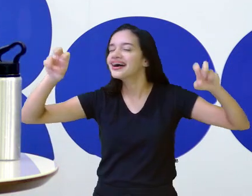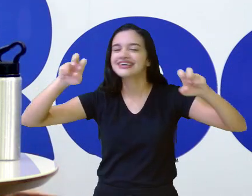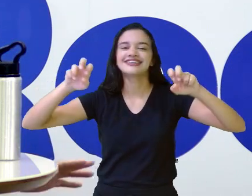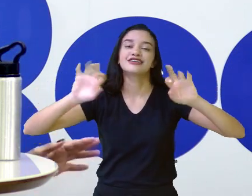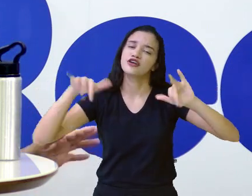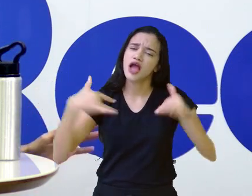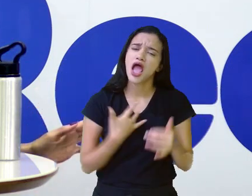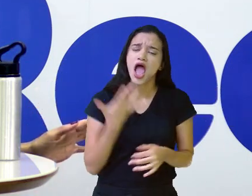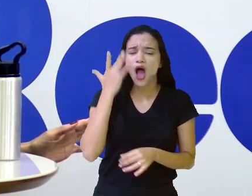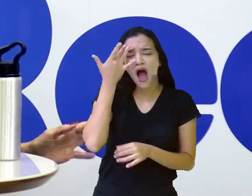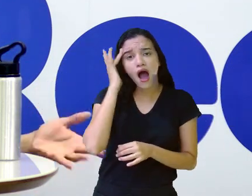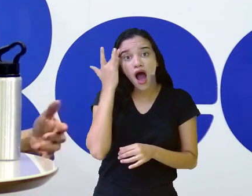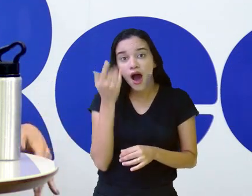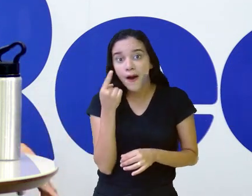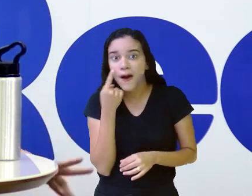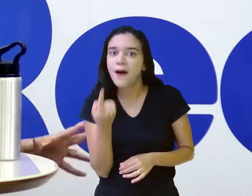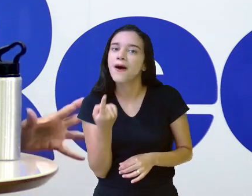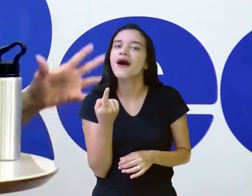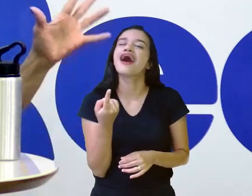porque eu acho que estão aí, ó,